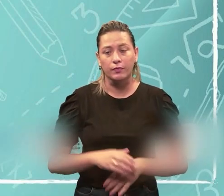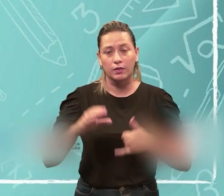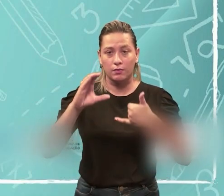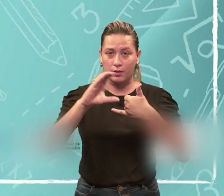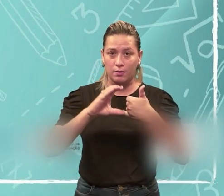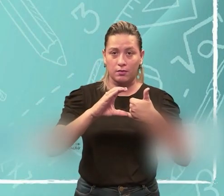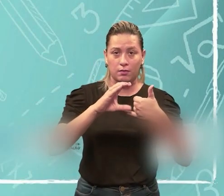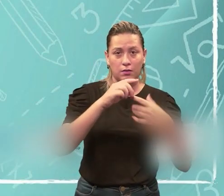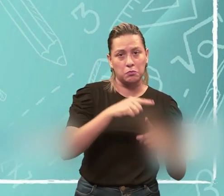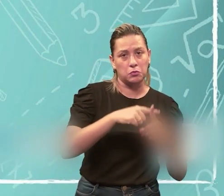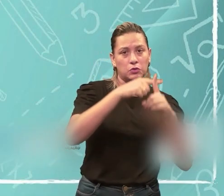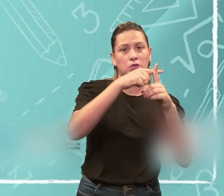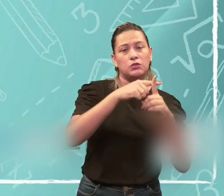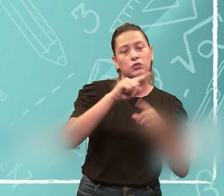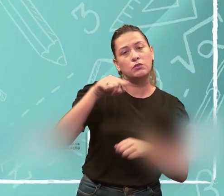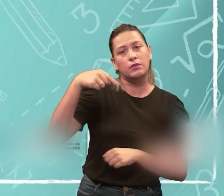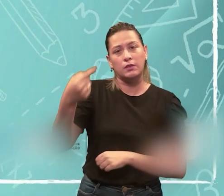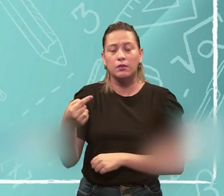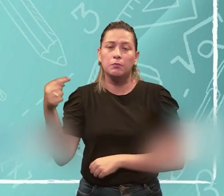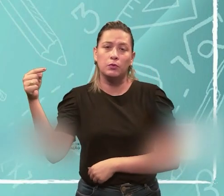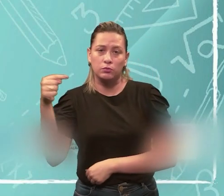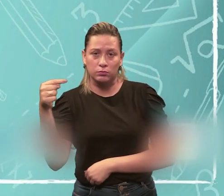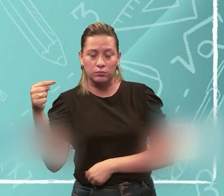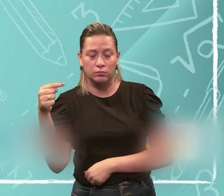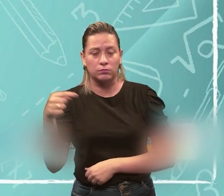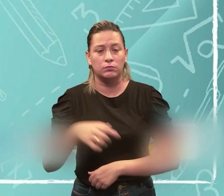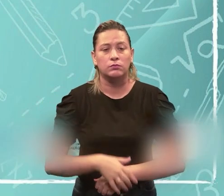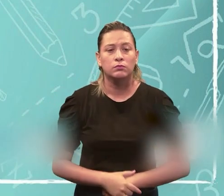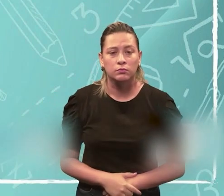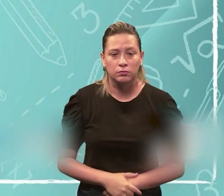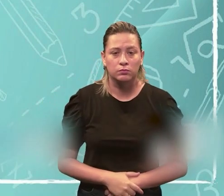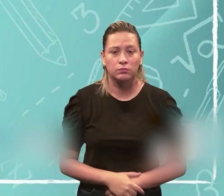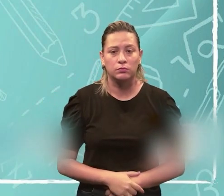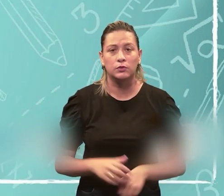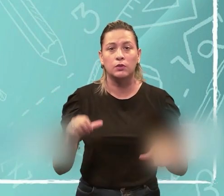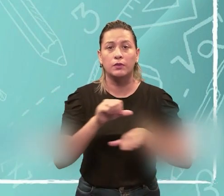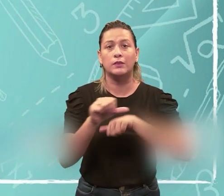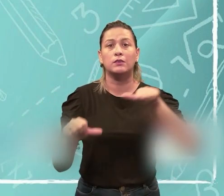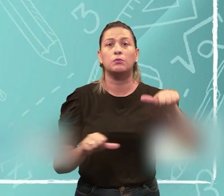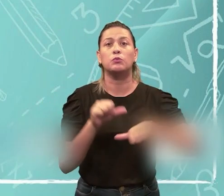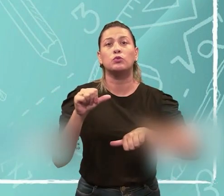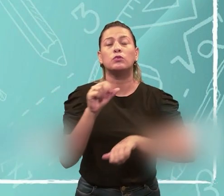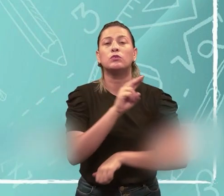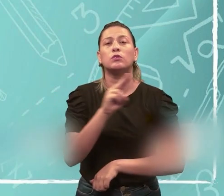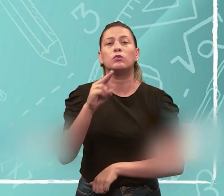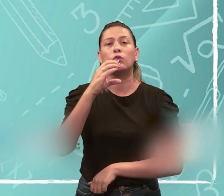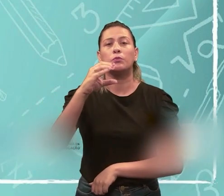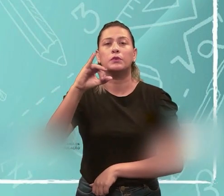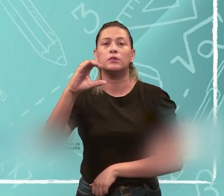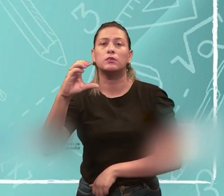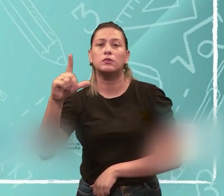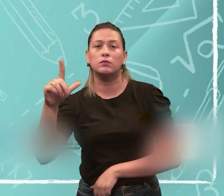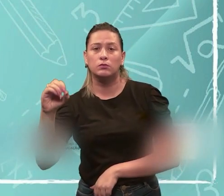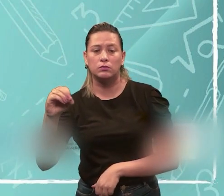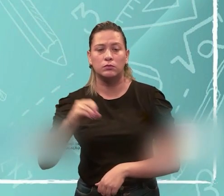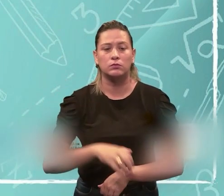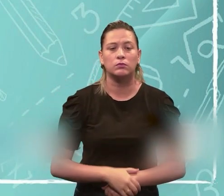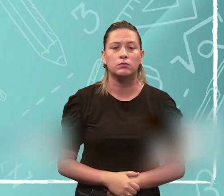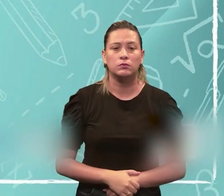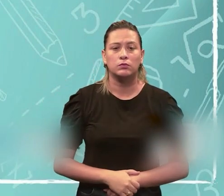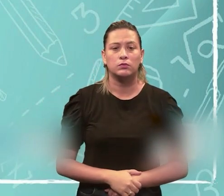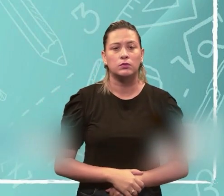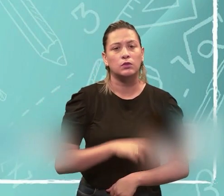hora positiva, hora negativa. Então, essa variação é chamada de ciclo e ocorre entre